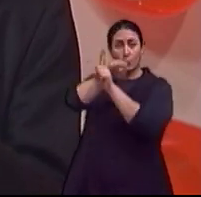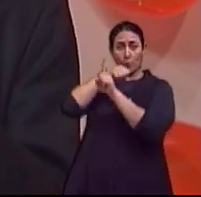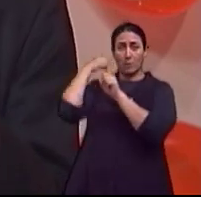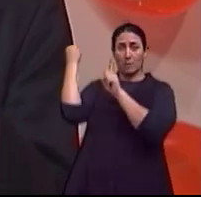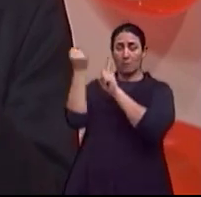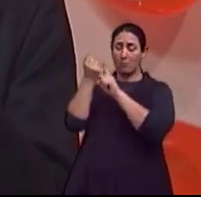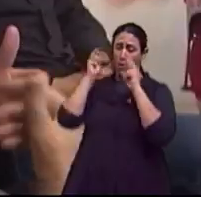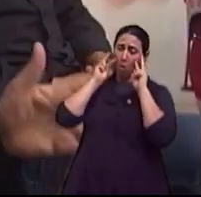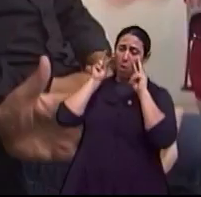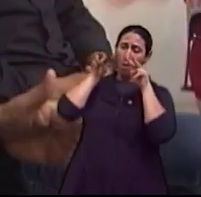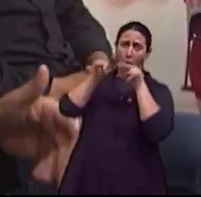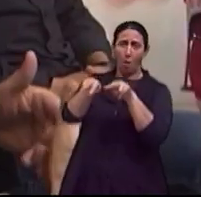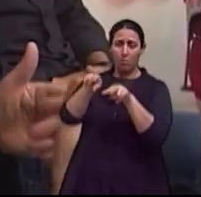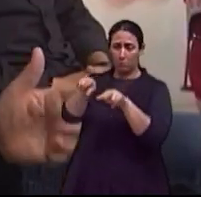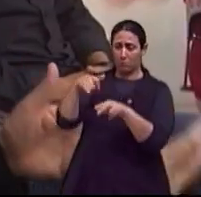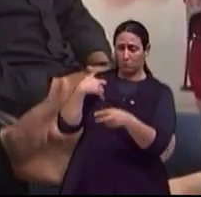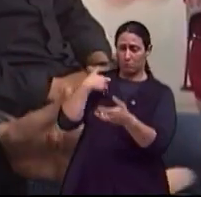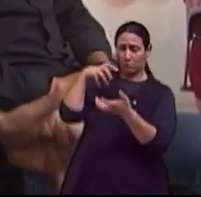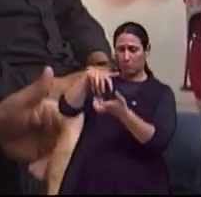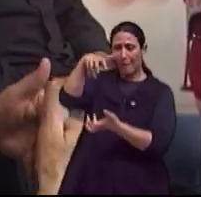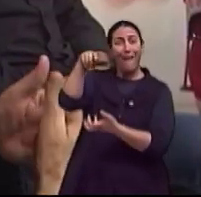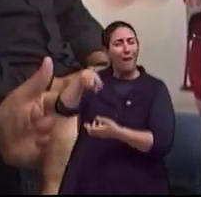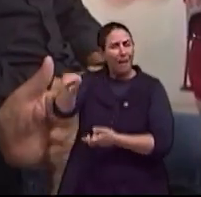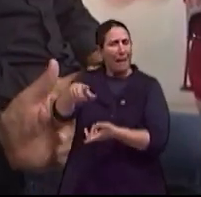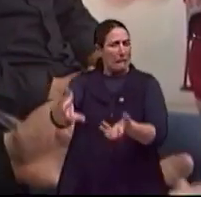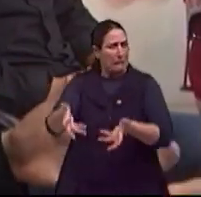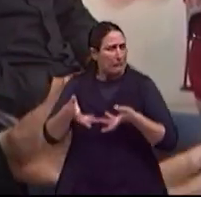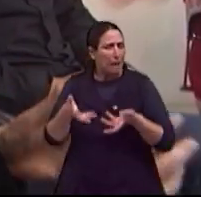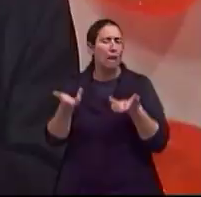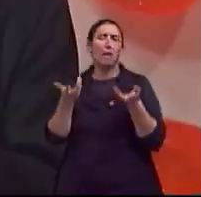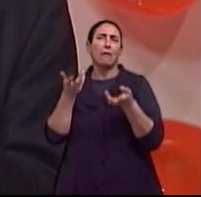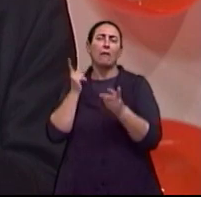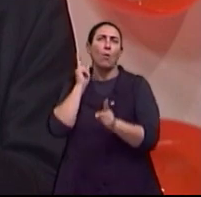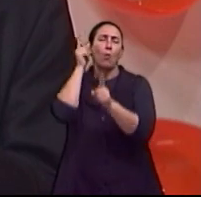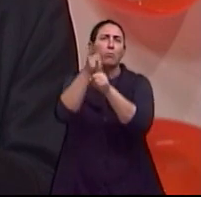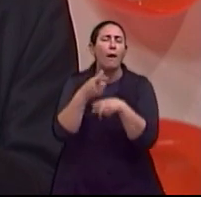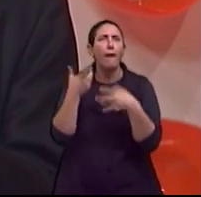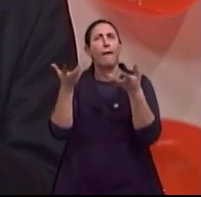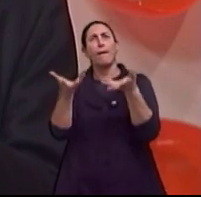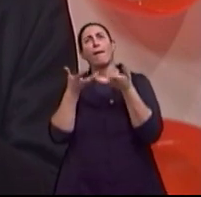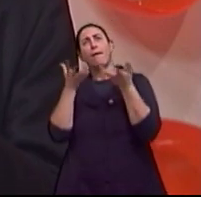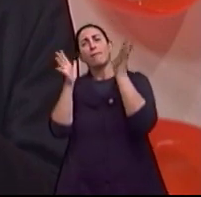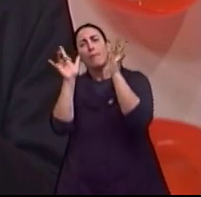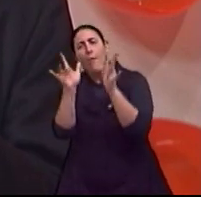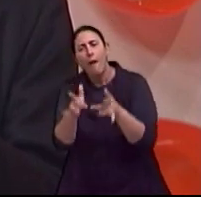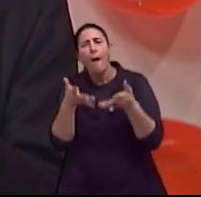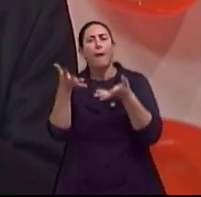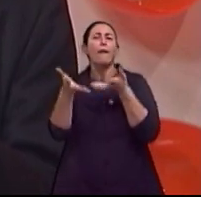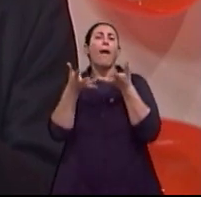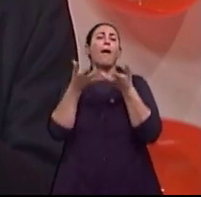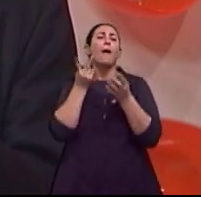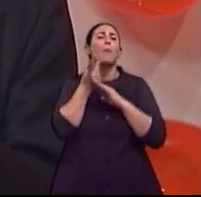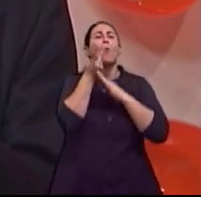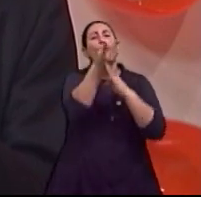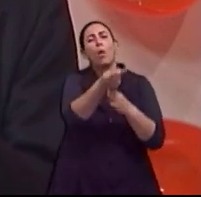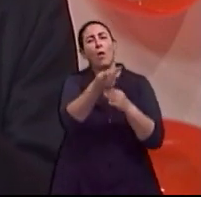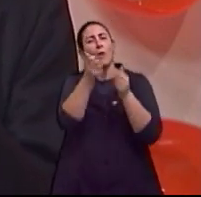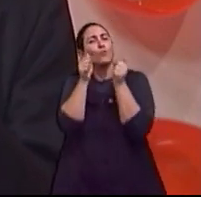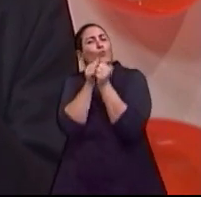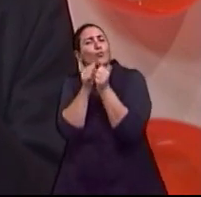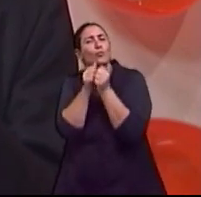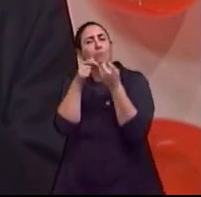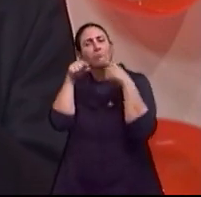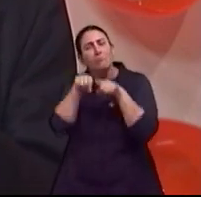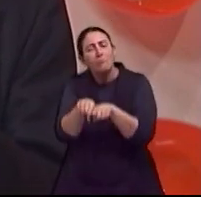impulso, têm essa vontade de se relacionar, de buscar companheiros, muitas vezes a própria família,